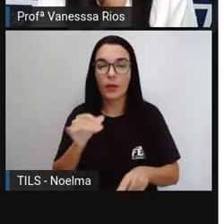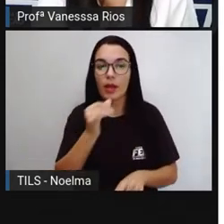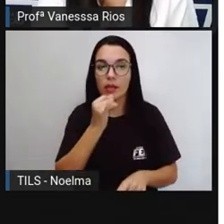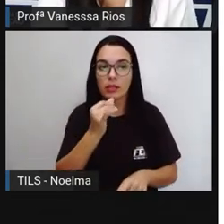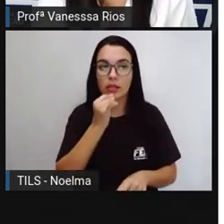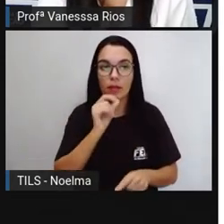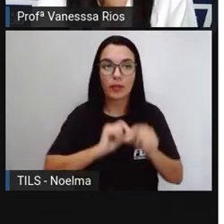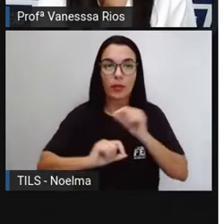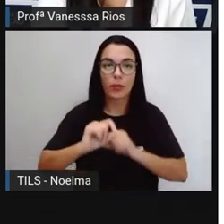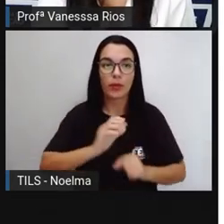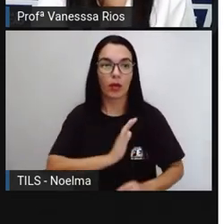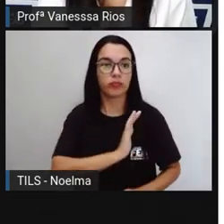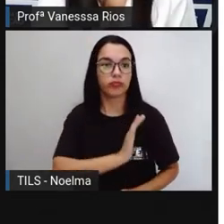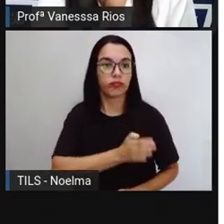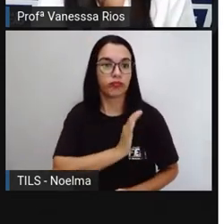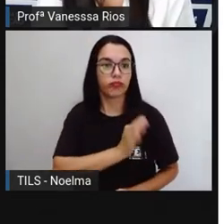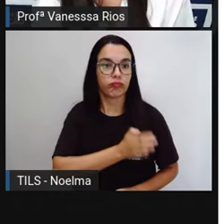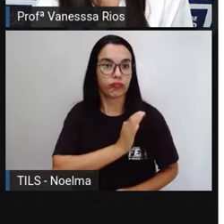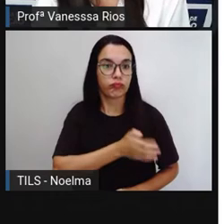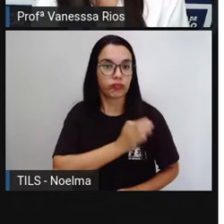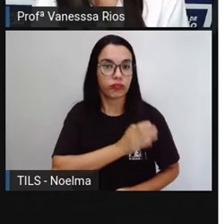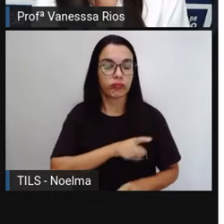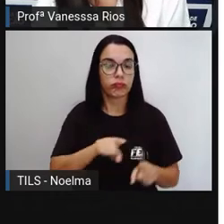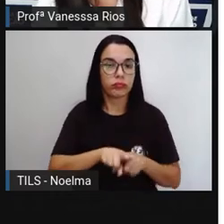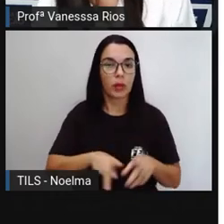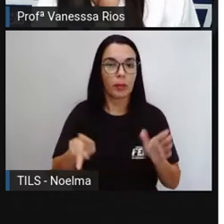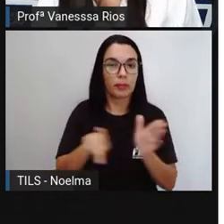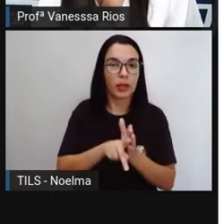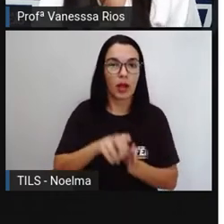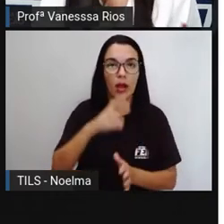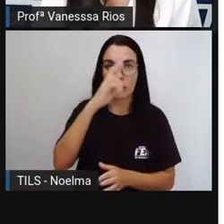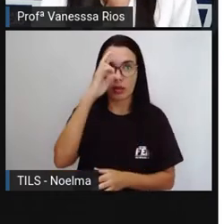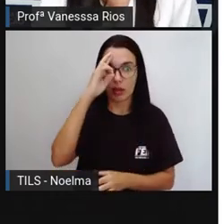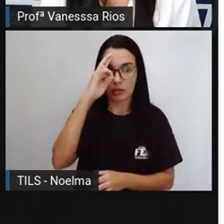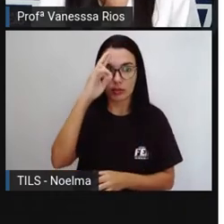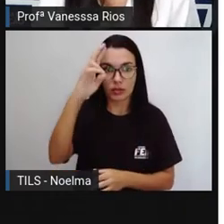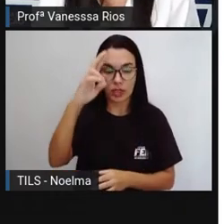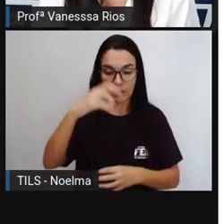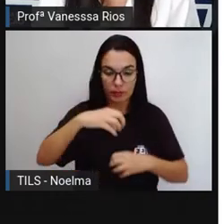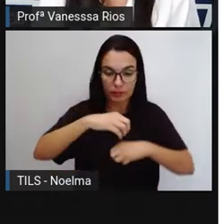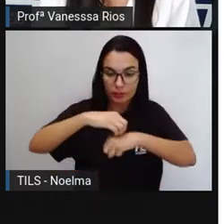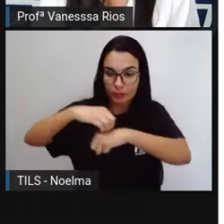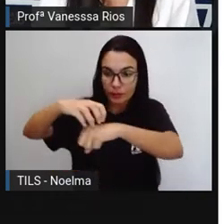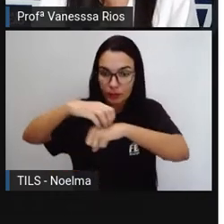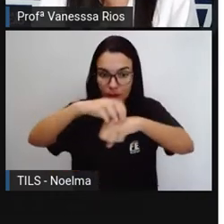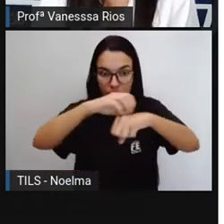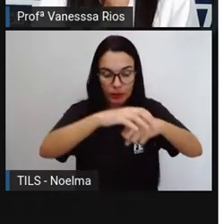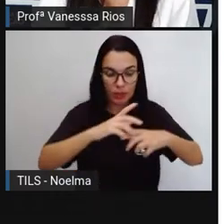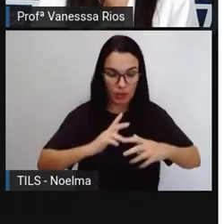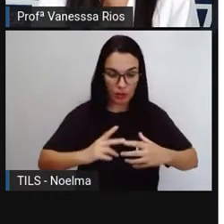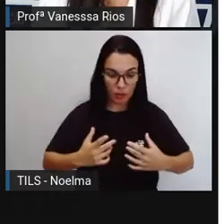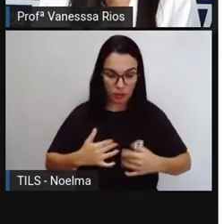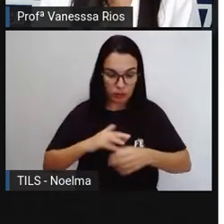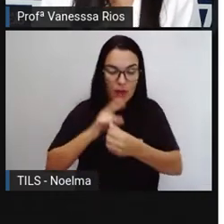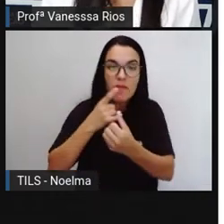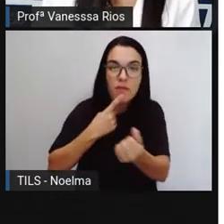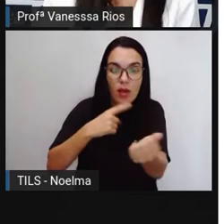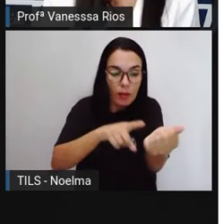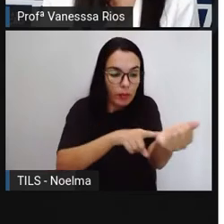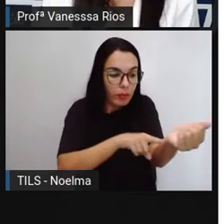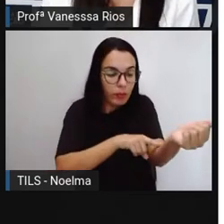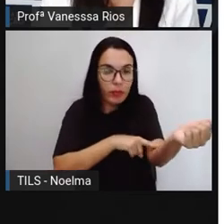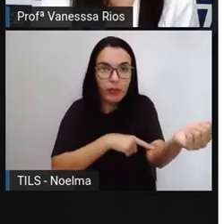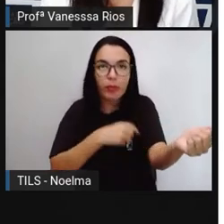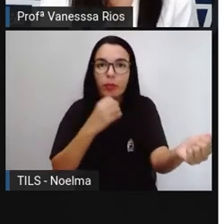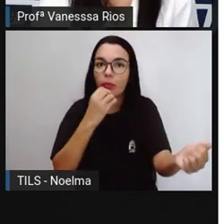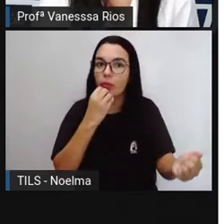exemplo o sistema cardiovascular, que é o responsável por levar através da circulação sanguínea o oxigênio para